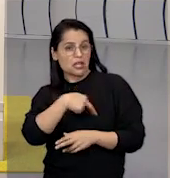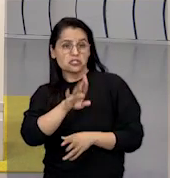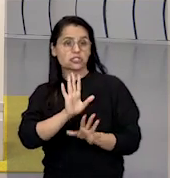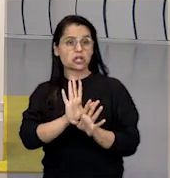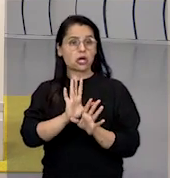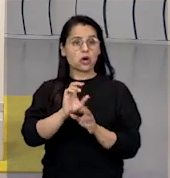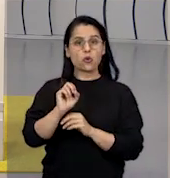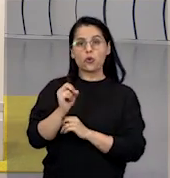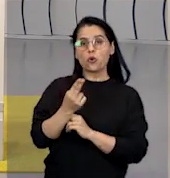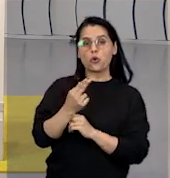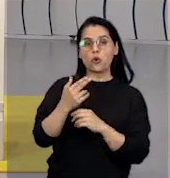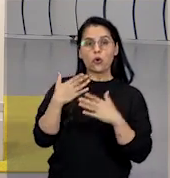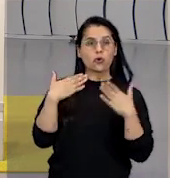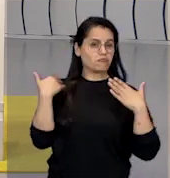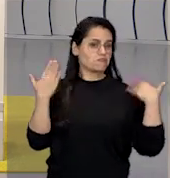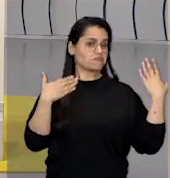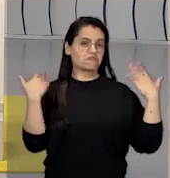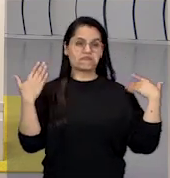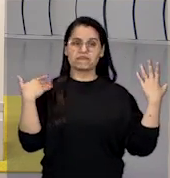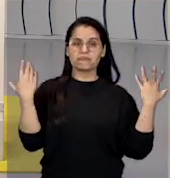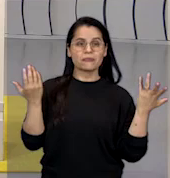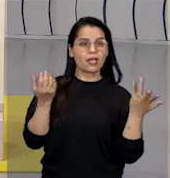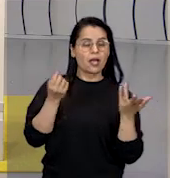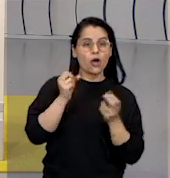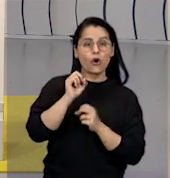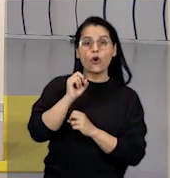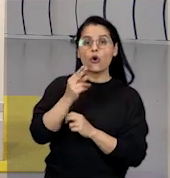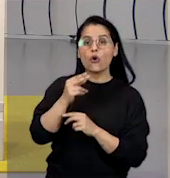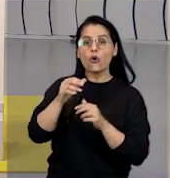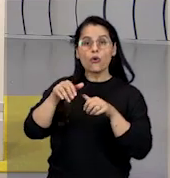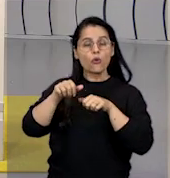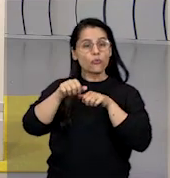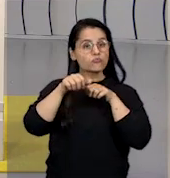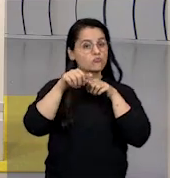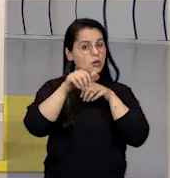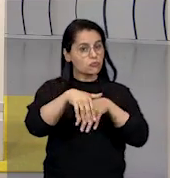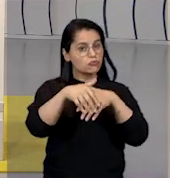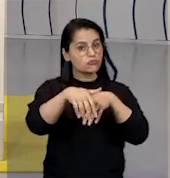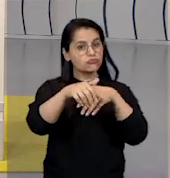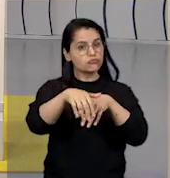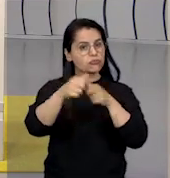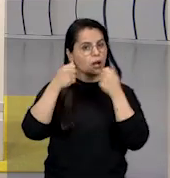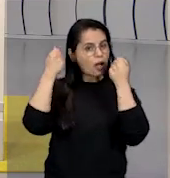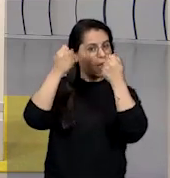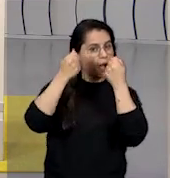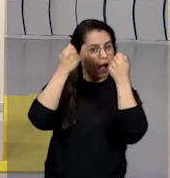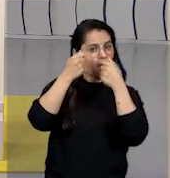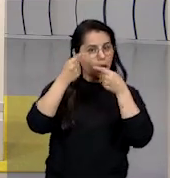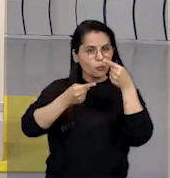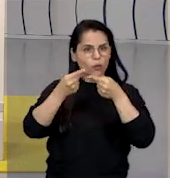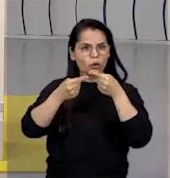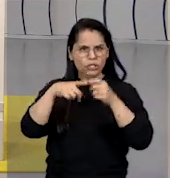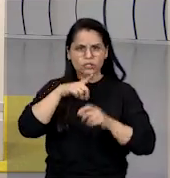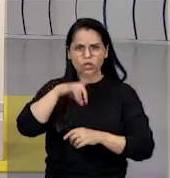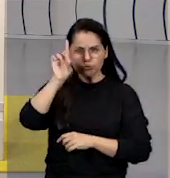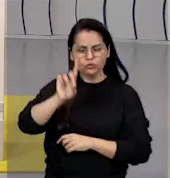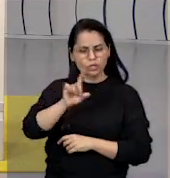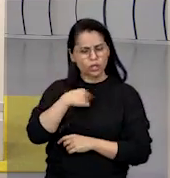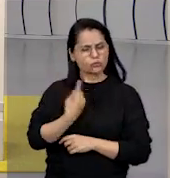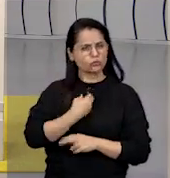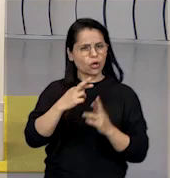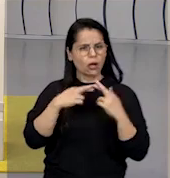que seja para se divertir, que seja para fazer uma manifestação política. Nós temos o direito de se reunir publicamente.